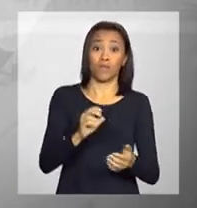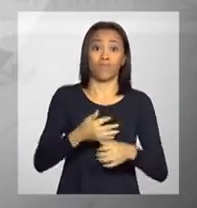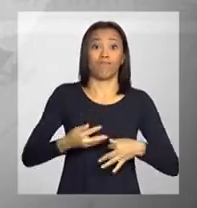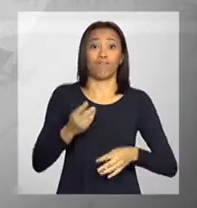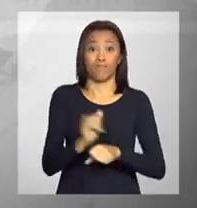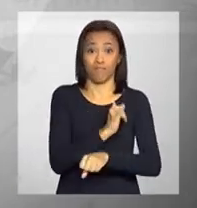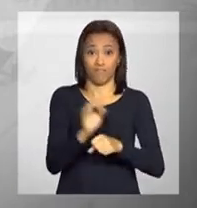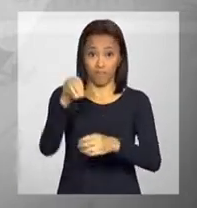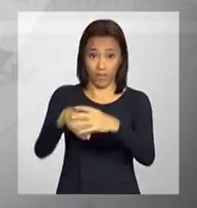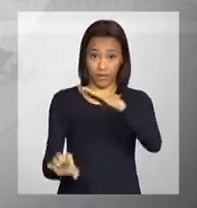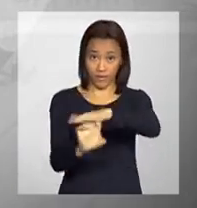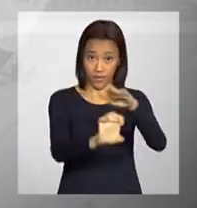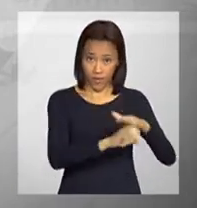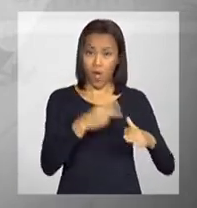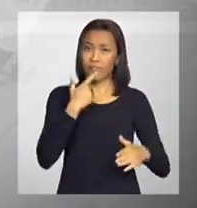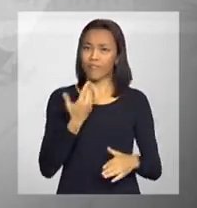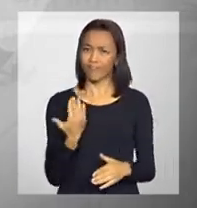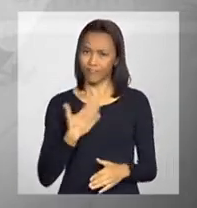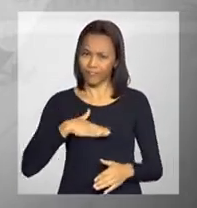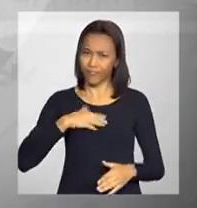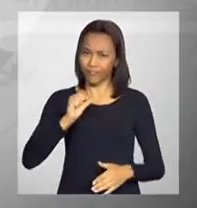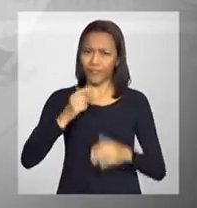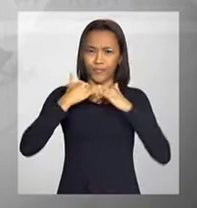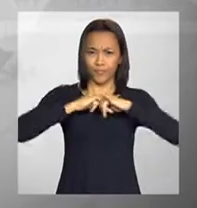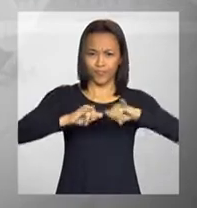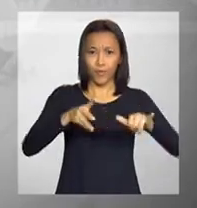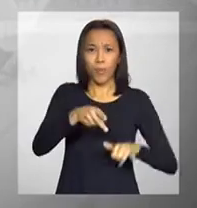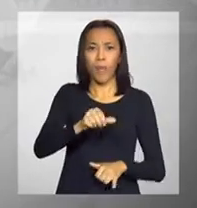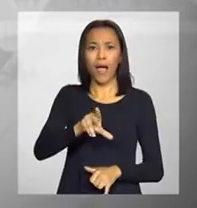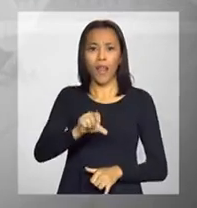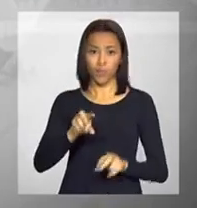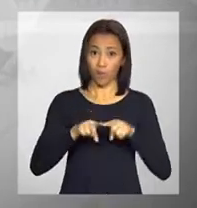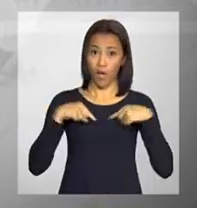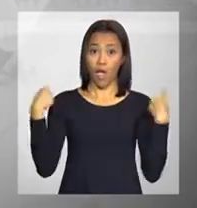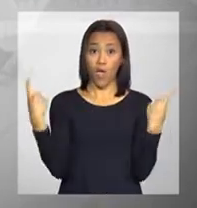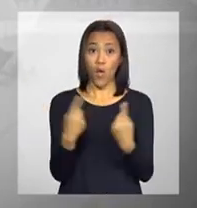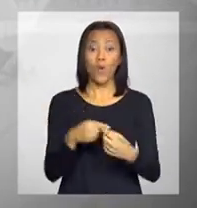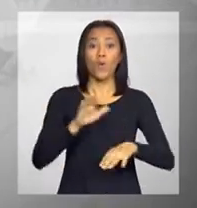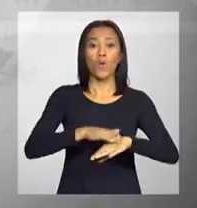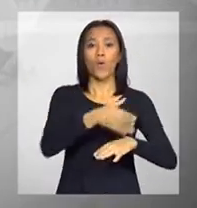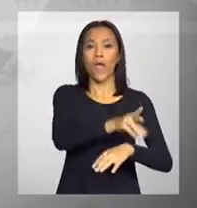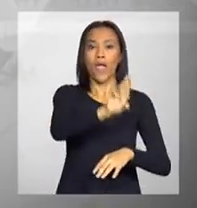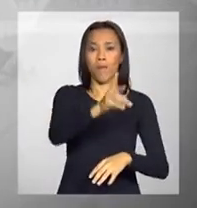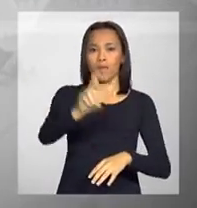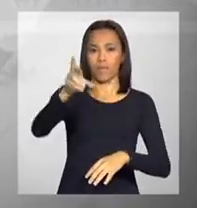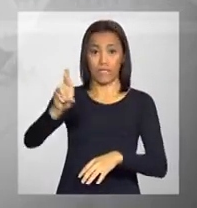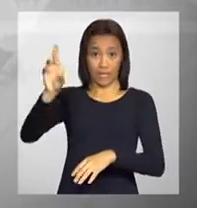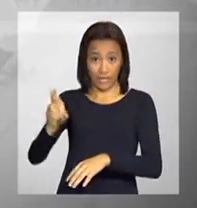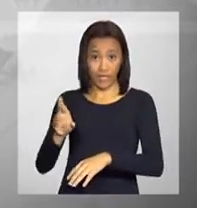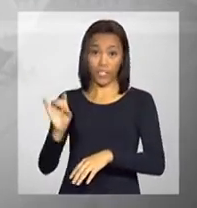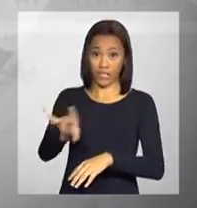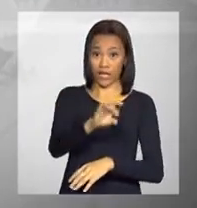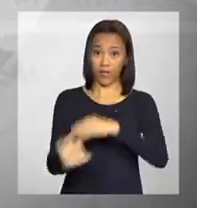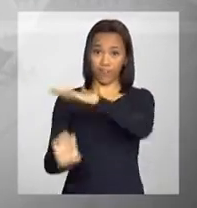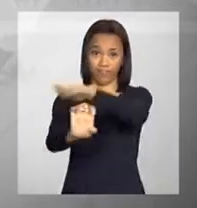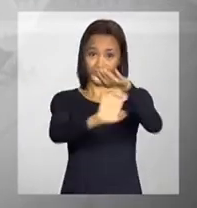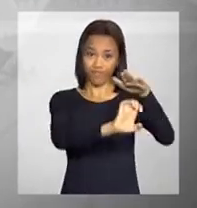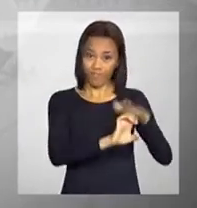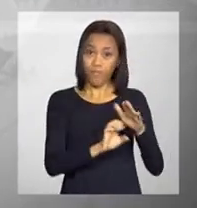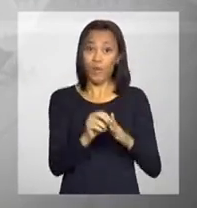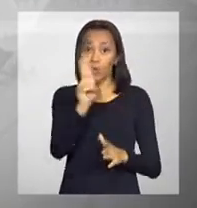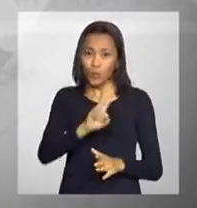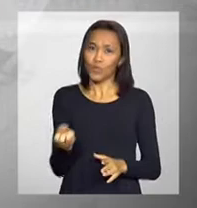O anúncio será feito daqui a pouco no Palácio do Planalto em uma reunião com representantes da mobilização empresarial pela